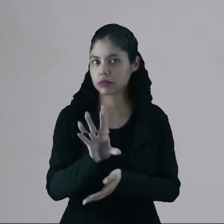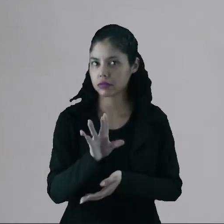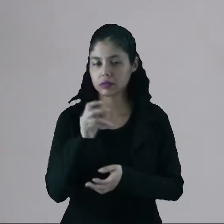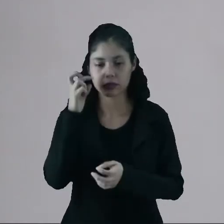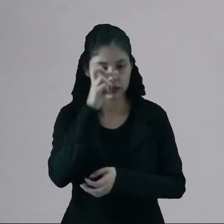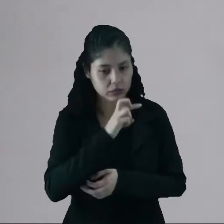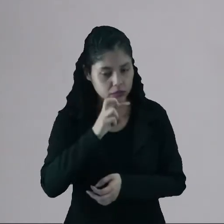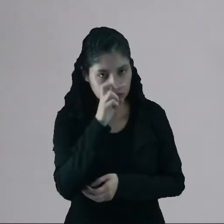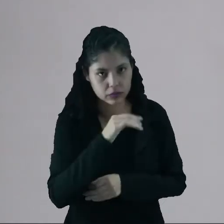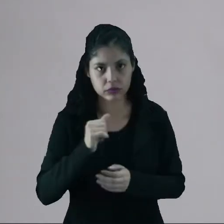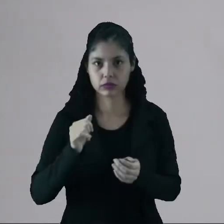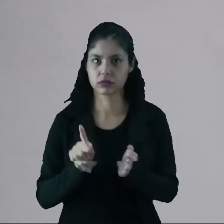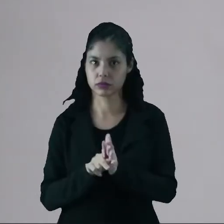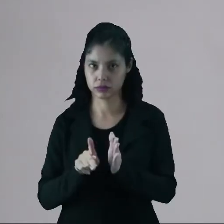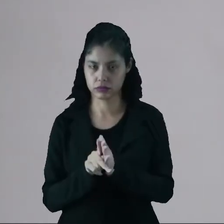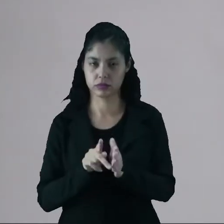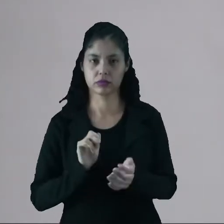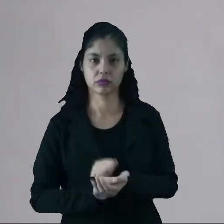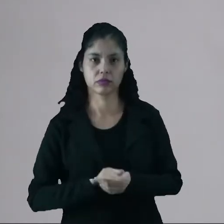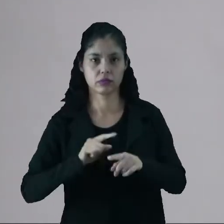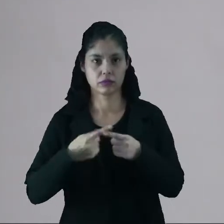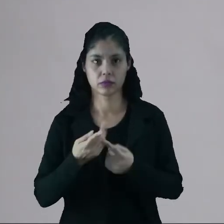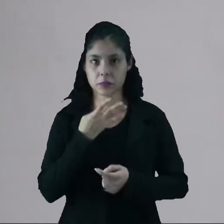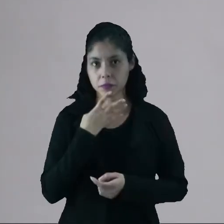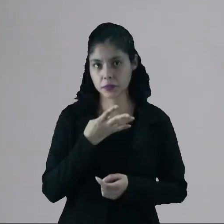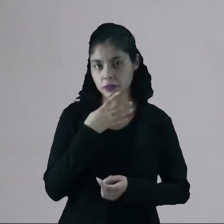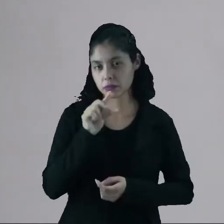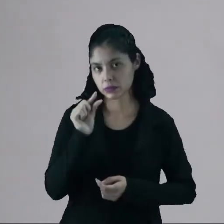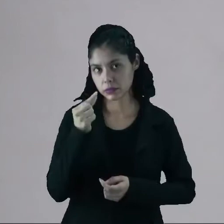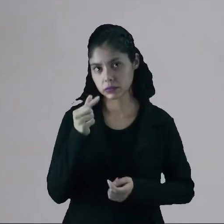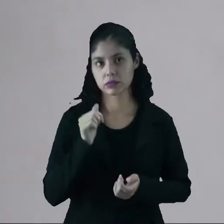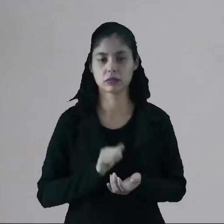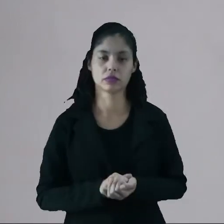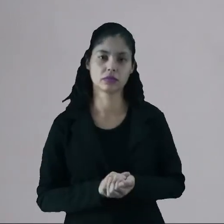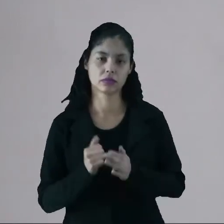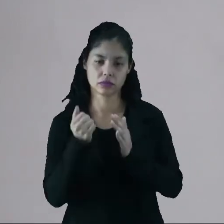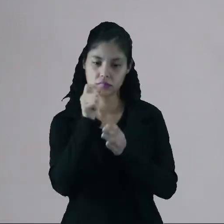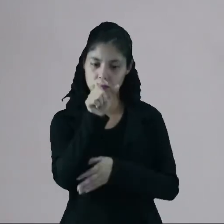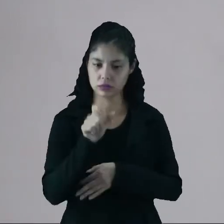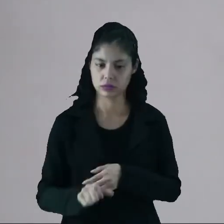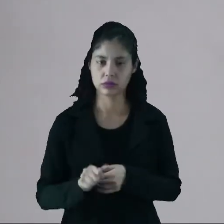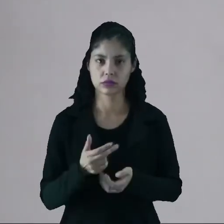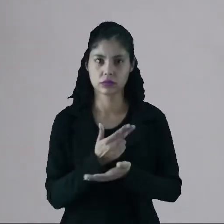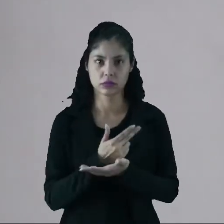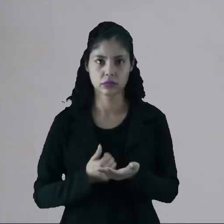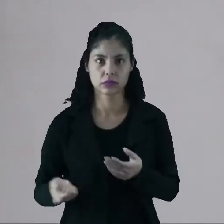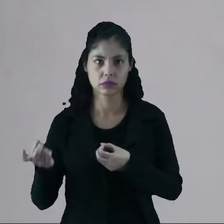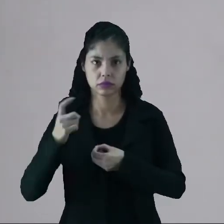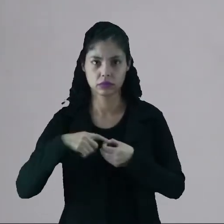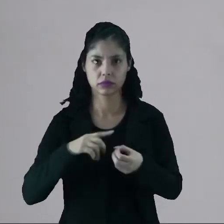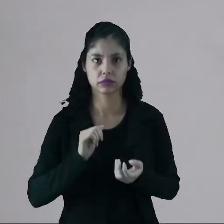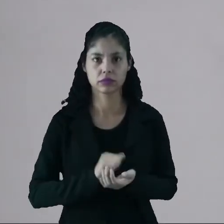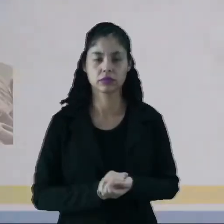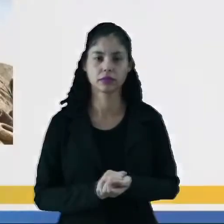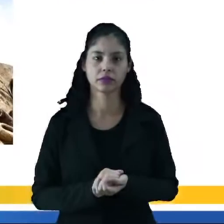só analisar a obra em si, mas é conhecer também um pouquinho sobre o artista. Vamos voltar à questão?